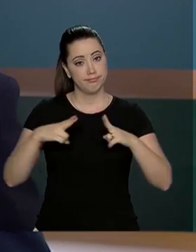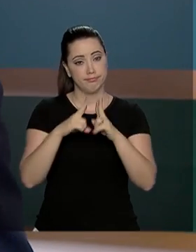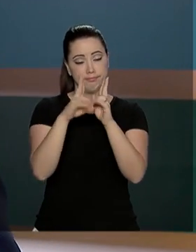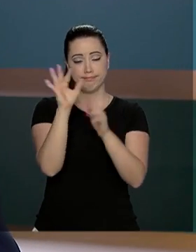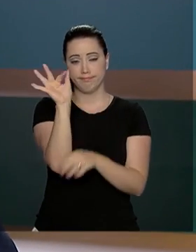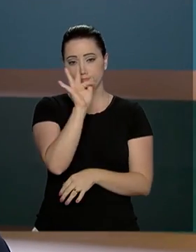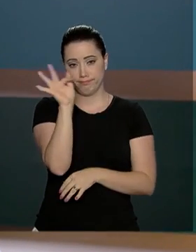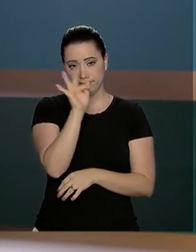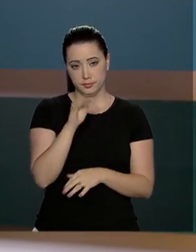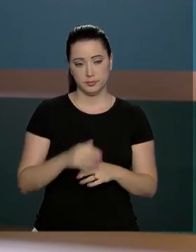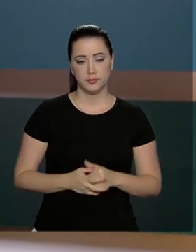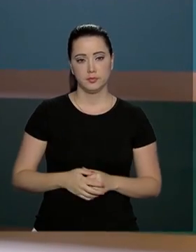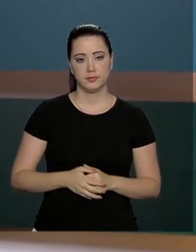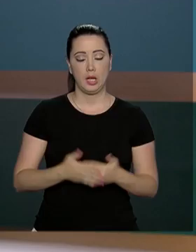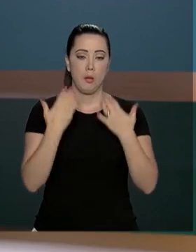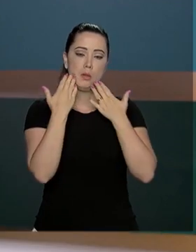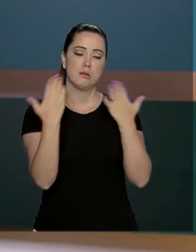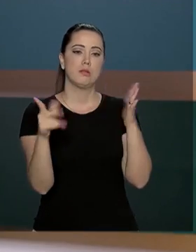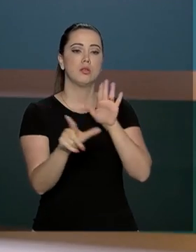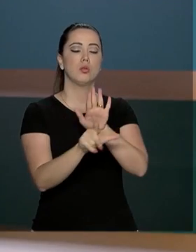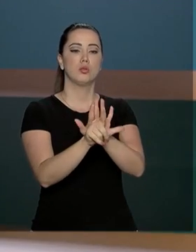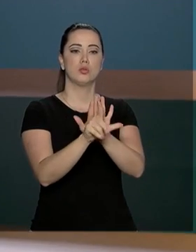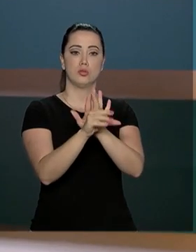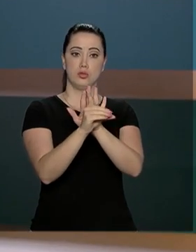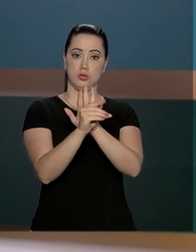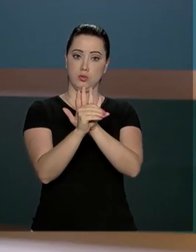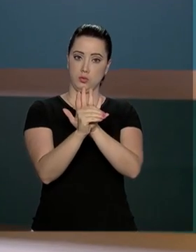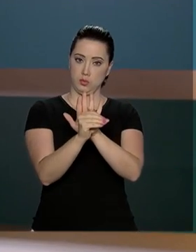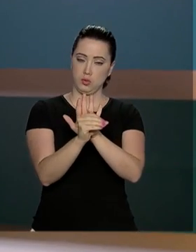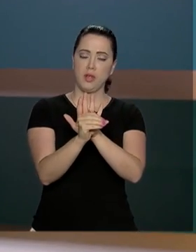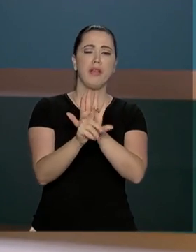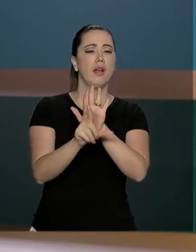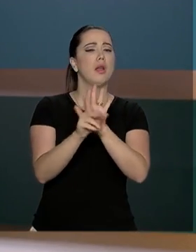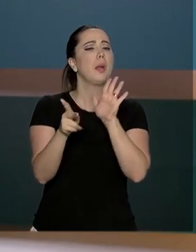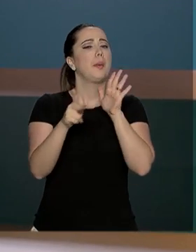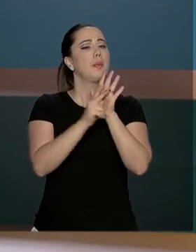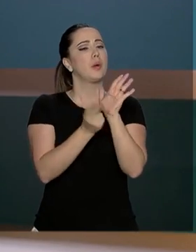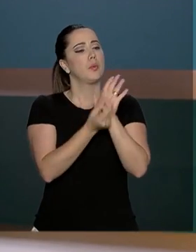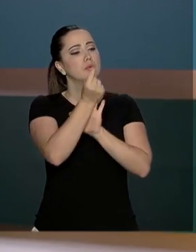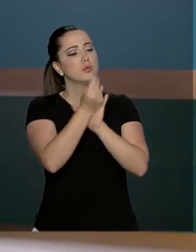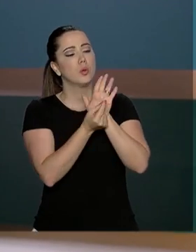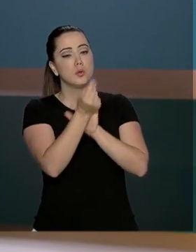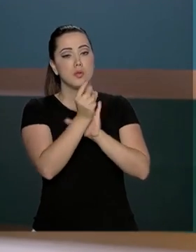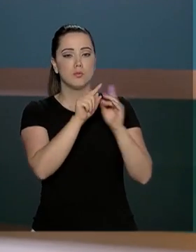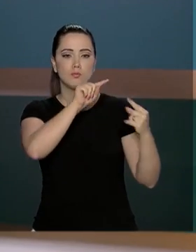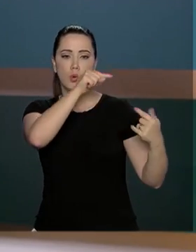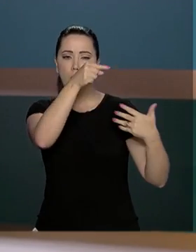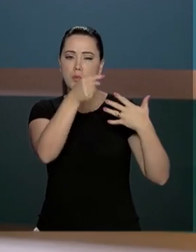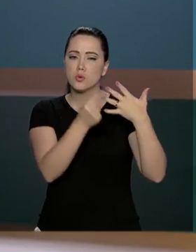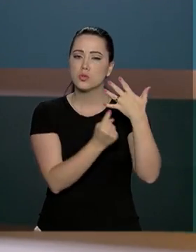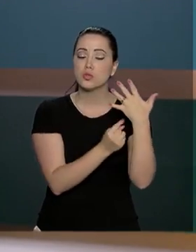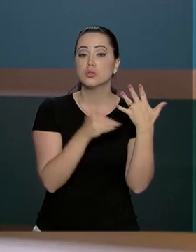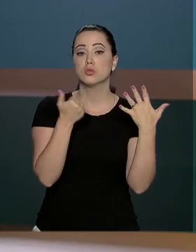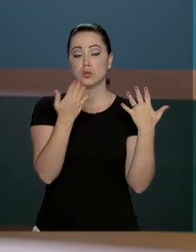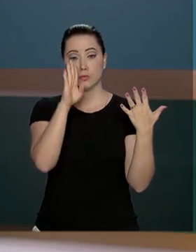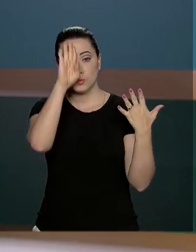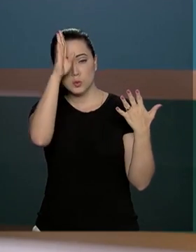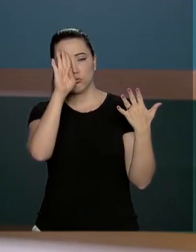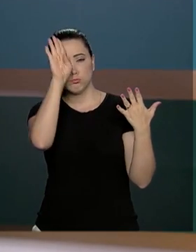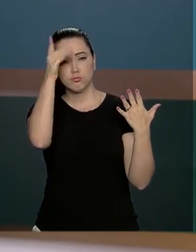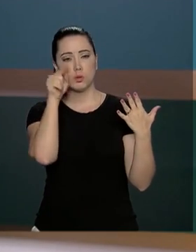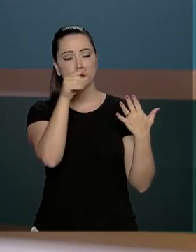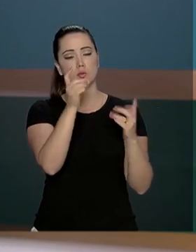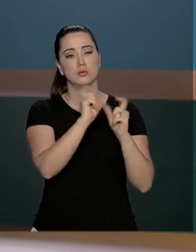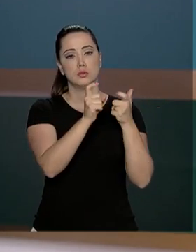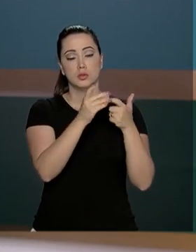apresentada hoje a LDO, a Lei de Diretrizes Orçamentárias, com metas e prioridades da administração pública que vão ser enviadas